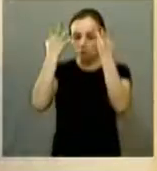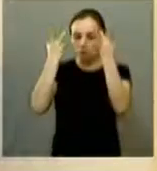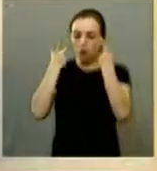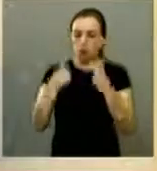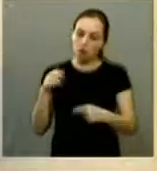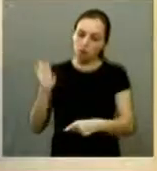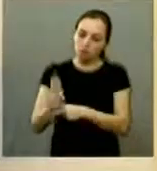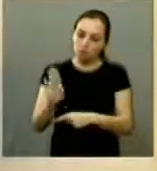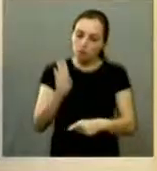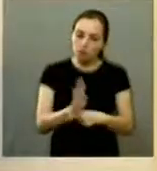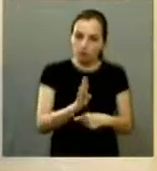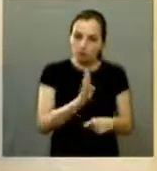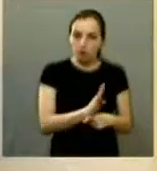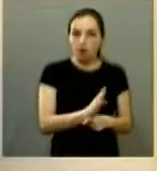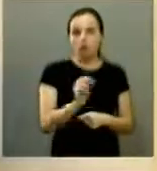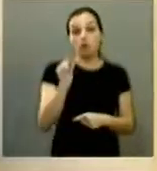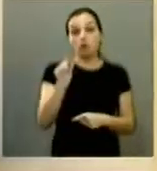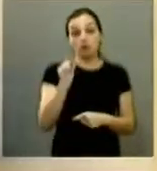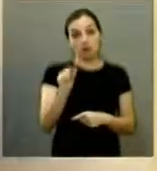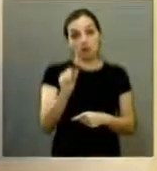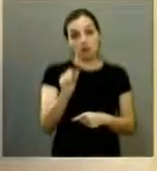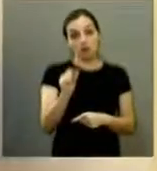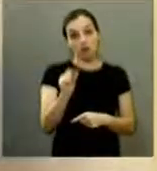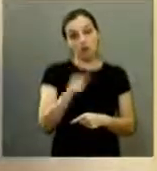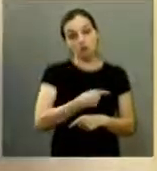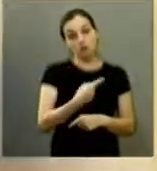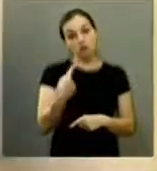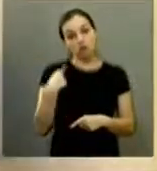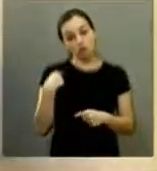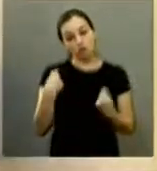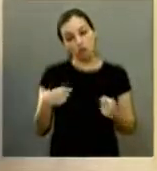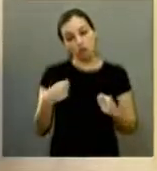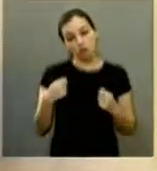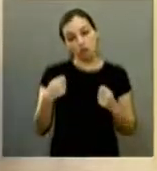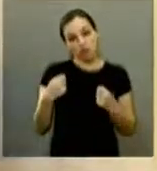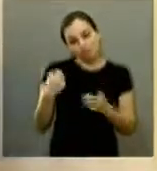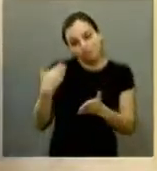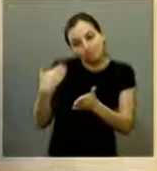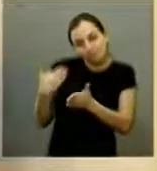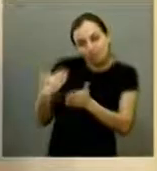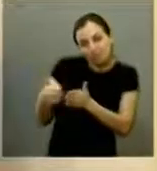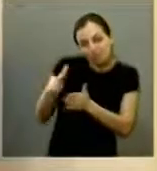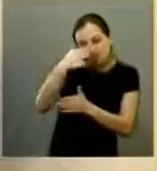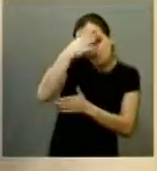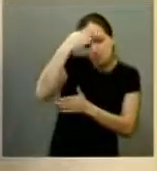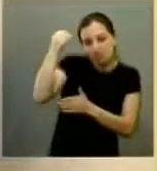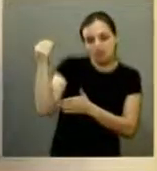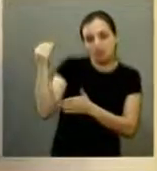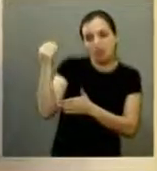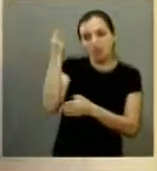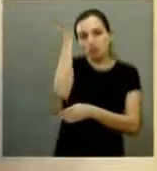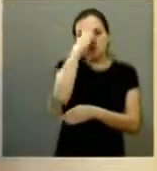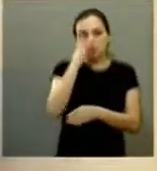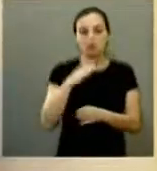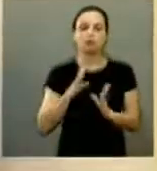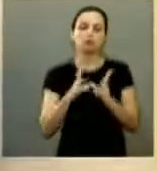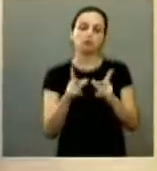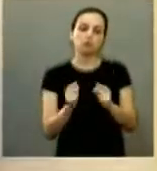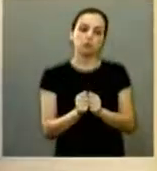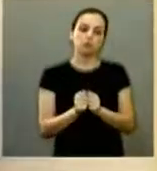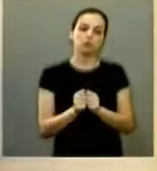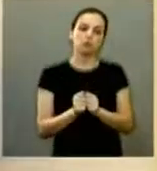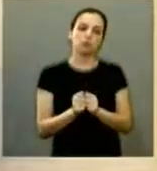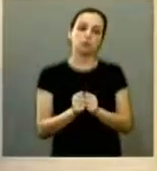animais e que esse é um aspecto que eu acho que a gente vem deixando de lado não só Araraquara acho que no Brasil como um todo infelizmente